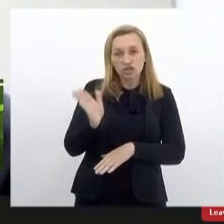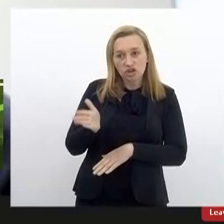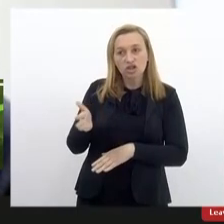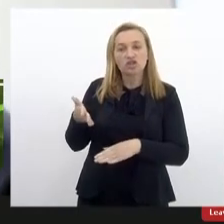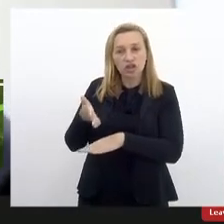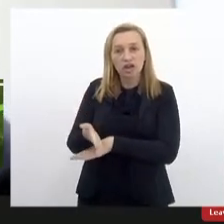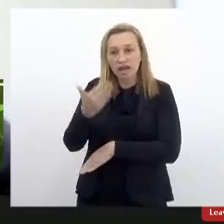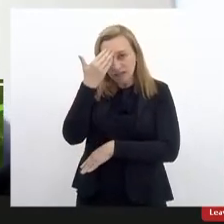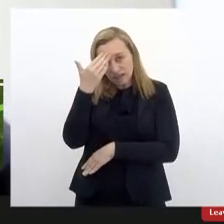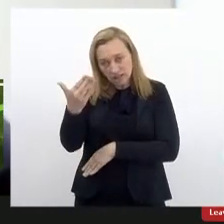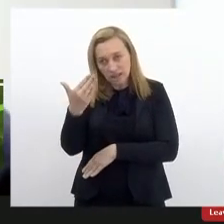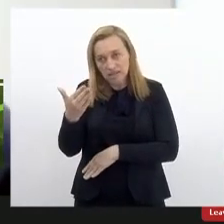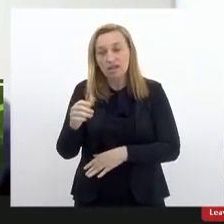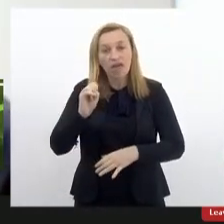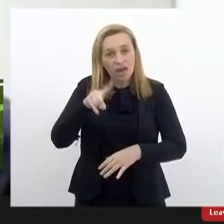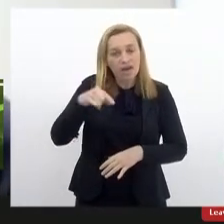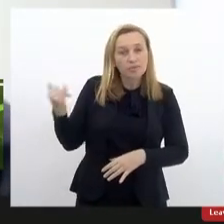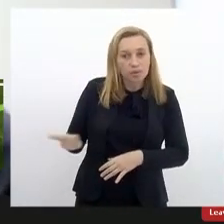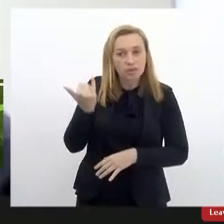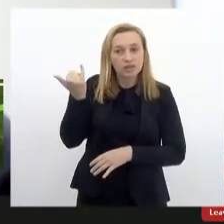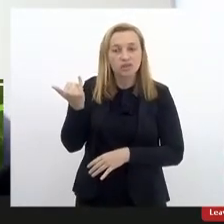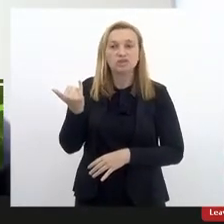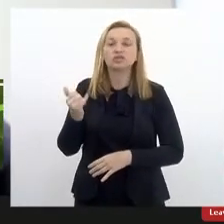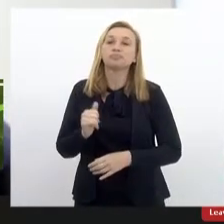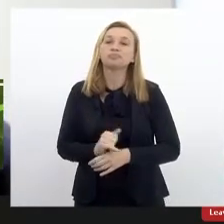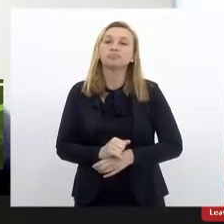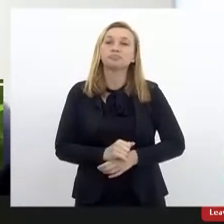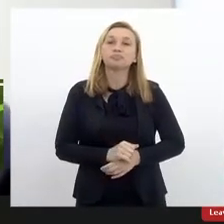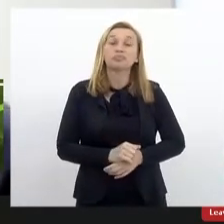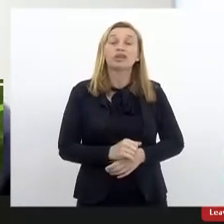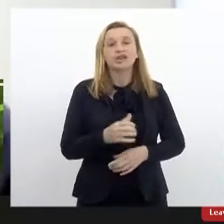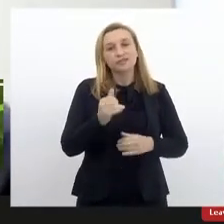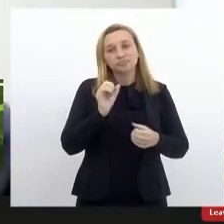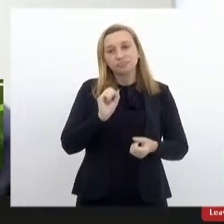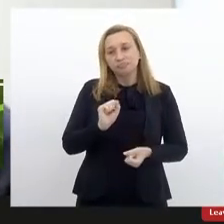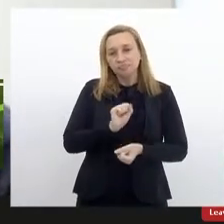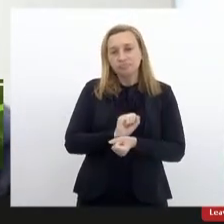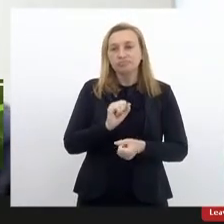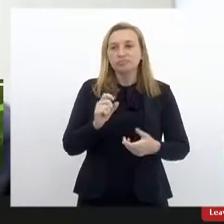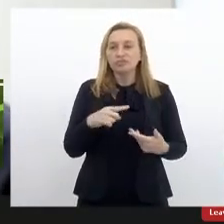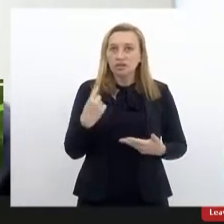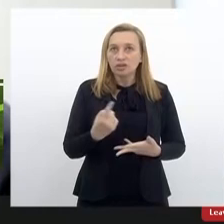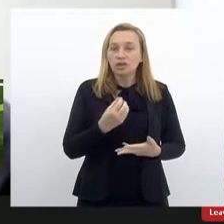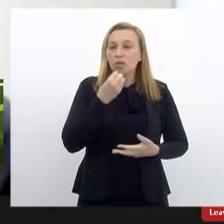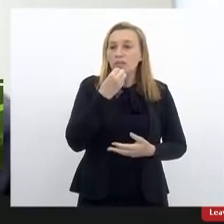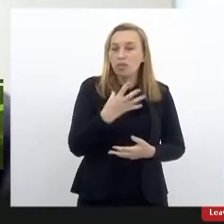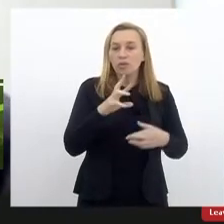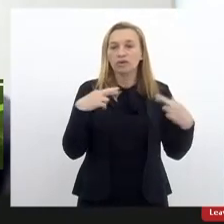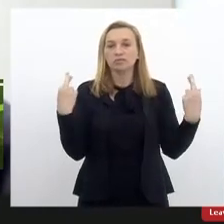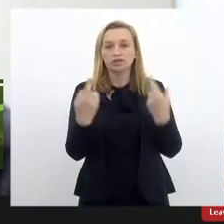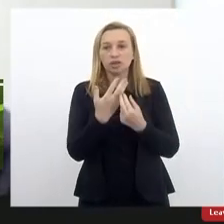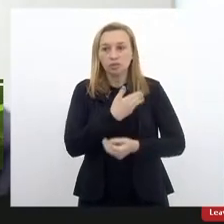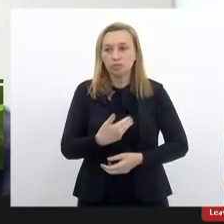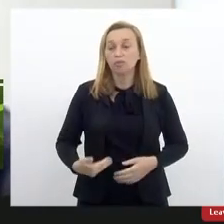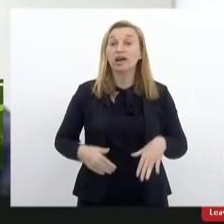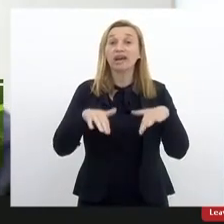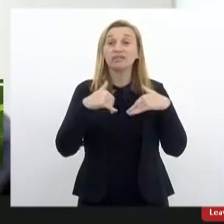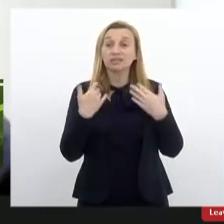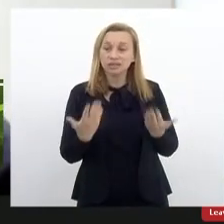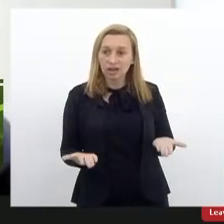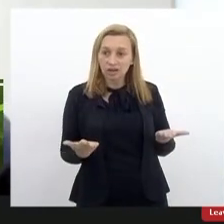presença, é muito importante. Espero que a gente tenha uma boa audiência pública. Então,